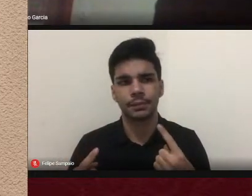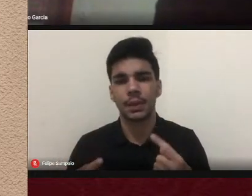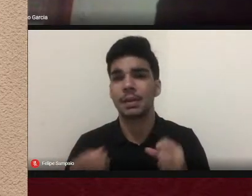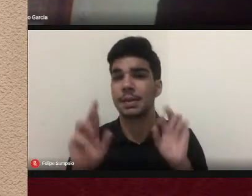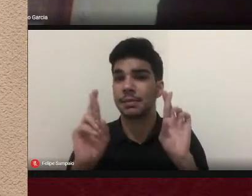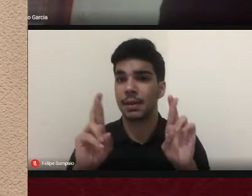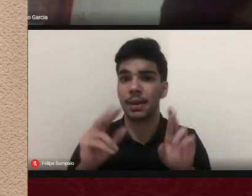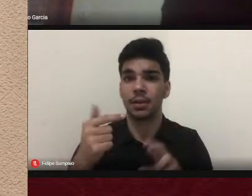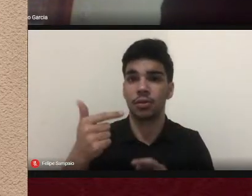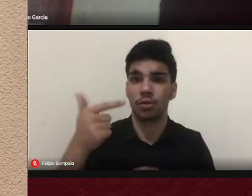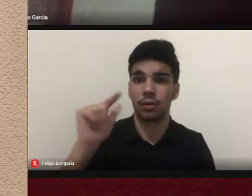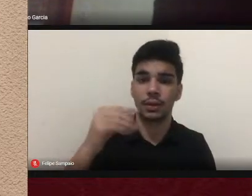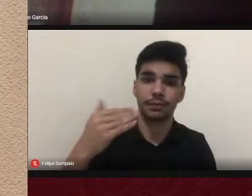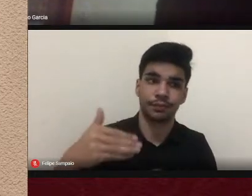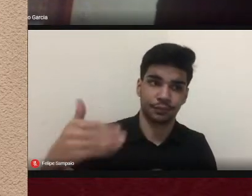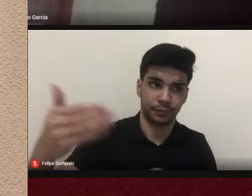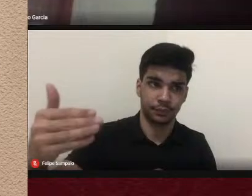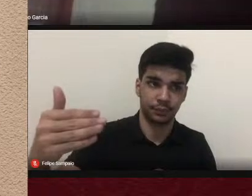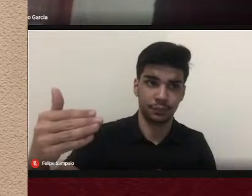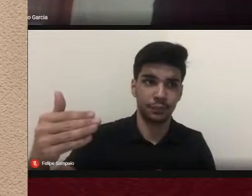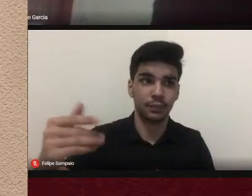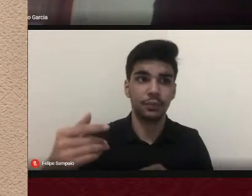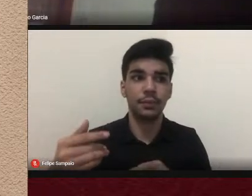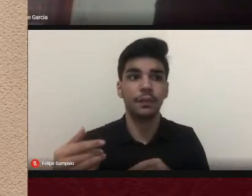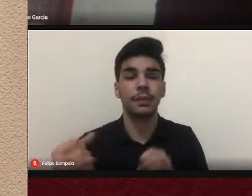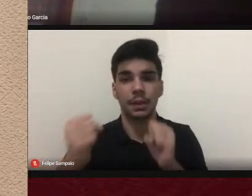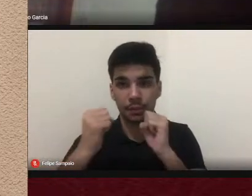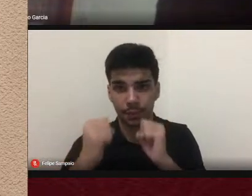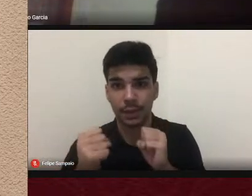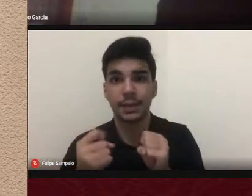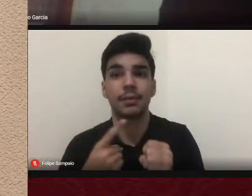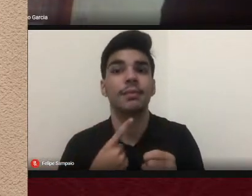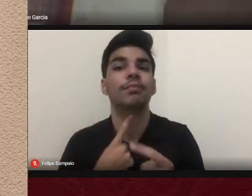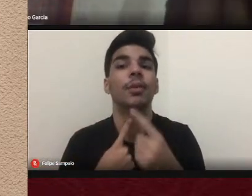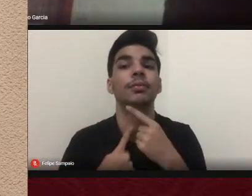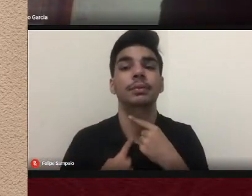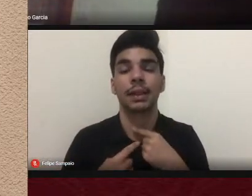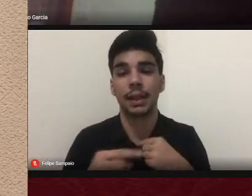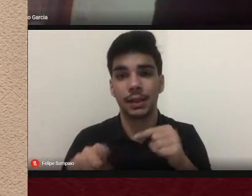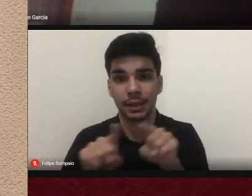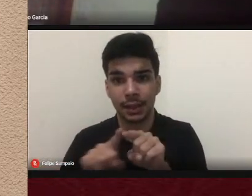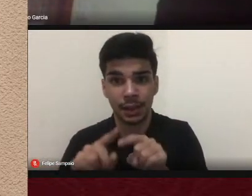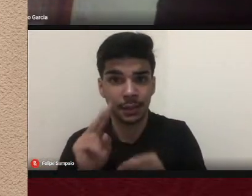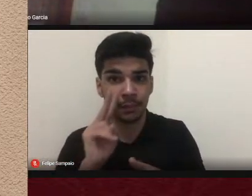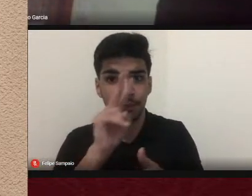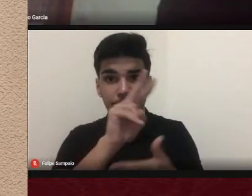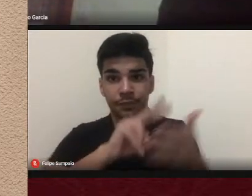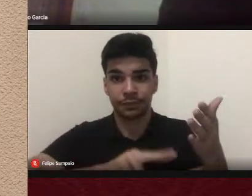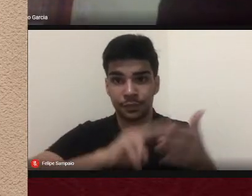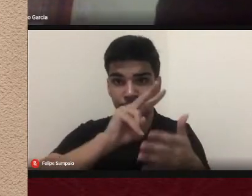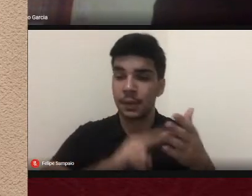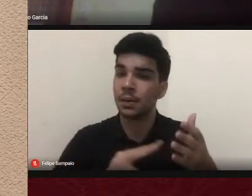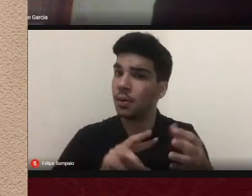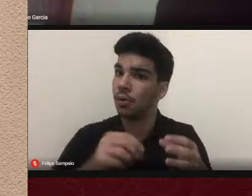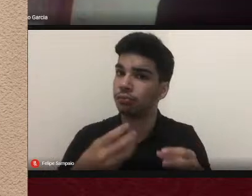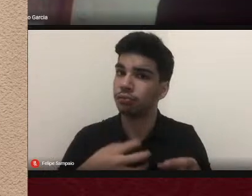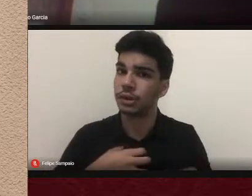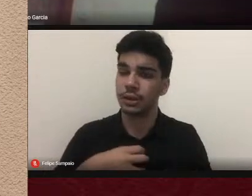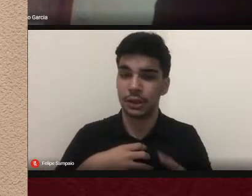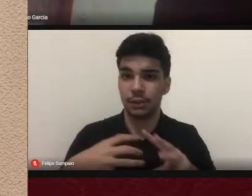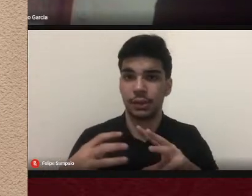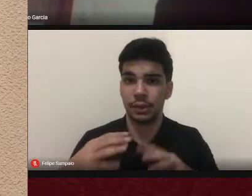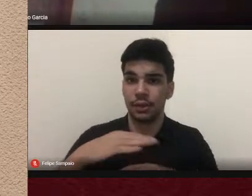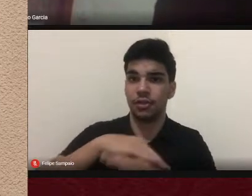na apresentação que instigue a vocês também para a leitura e que instigue o público de um modo geral os historiadores em